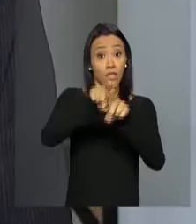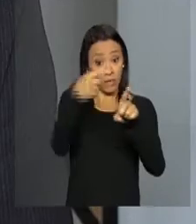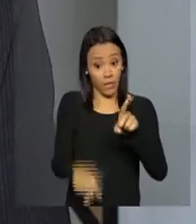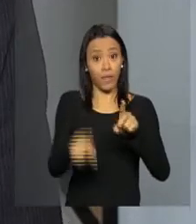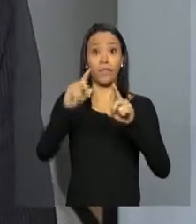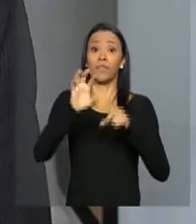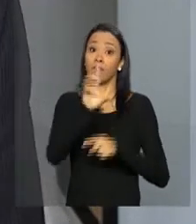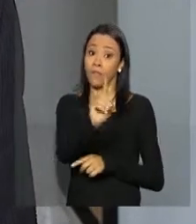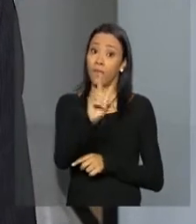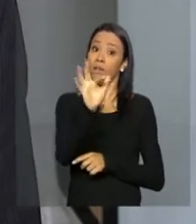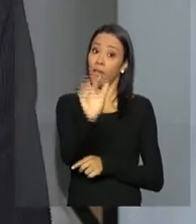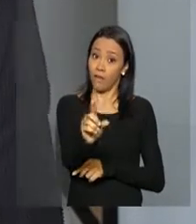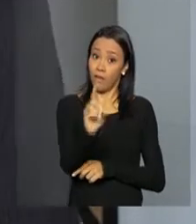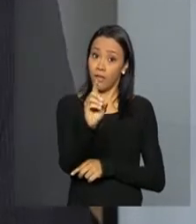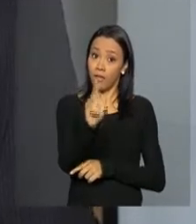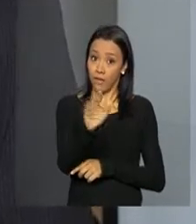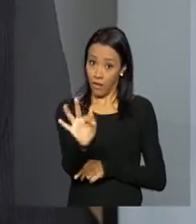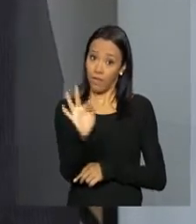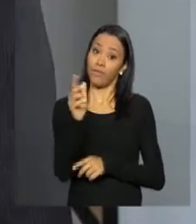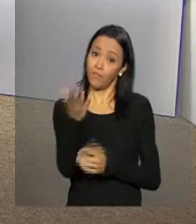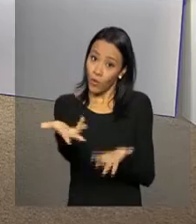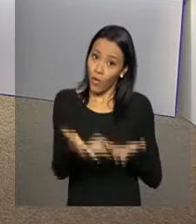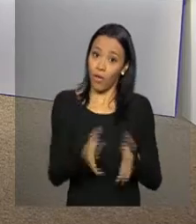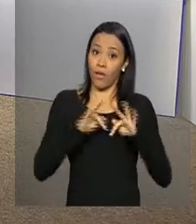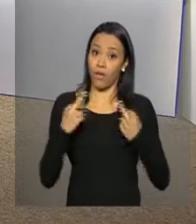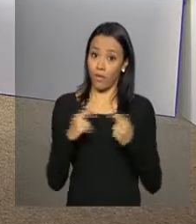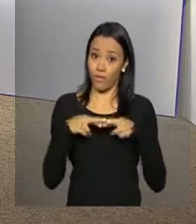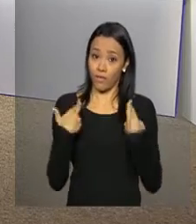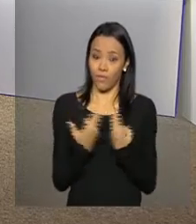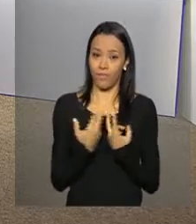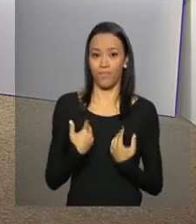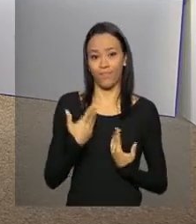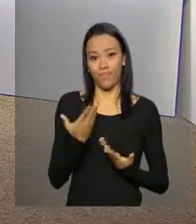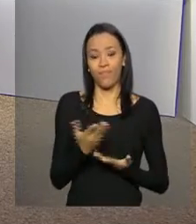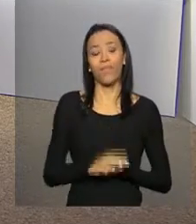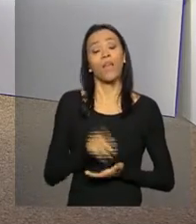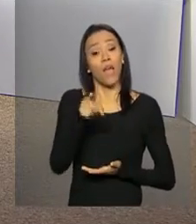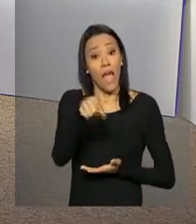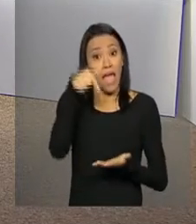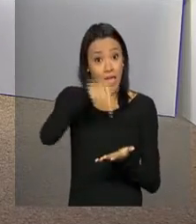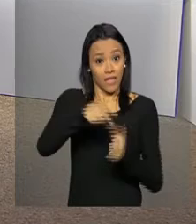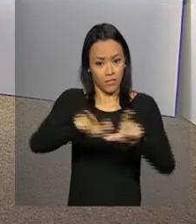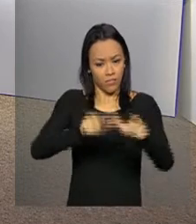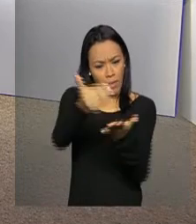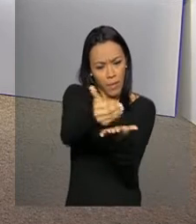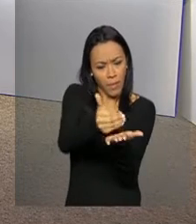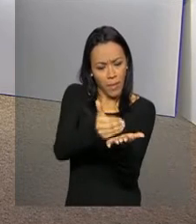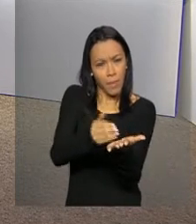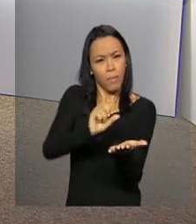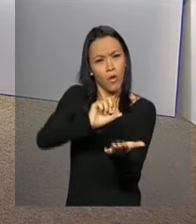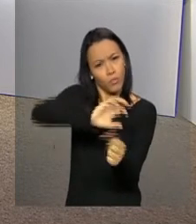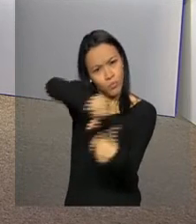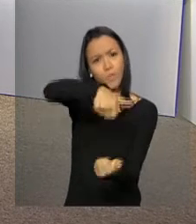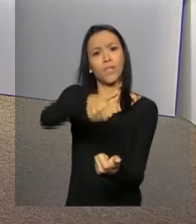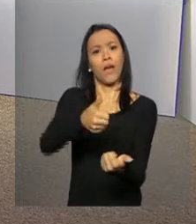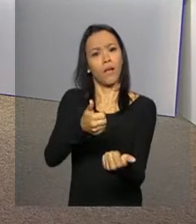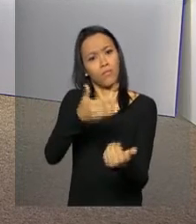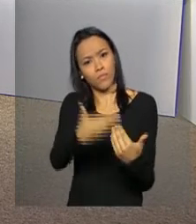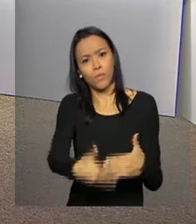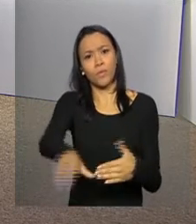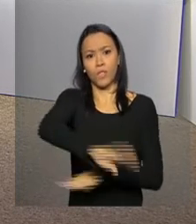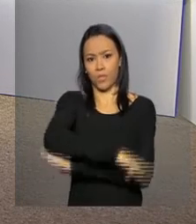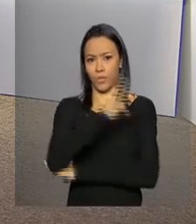foram convidados para a reunião. Jaime. João Pedro, obrigado. Lembrando que essa agenda está sujeita a alterações ao longo do dia. Os